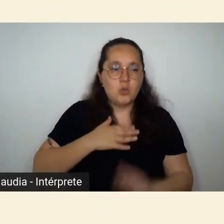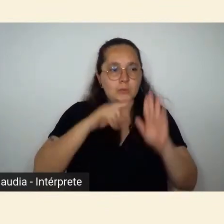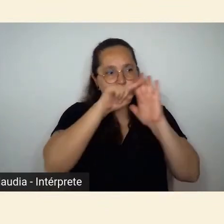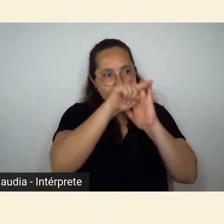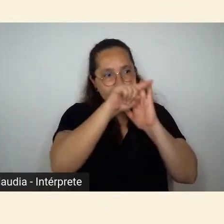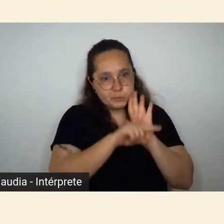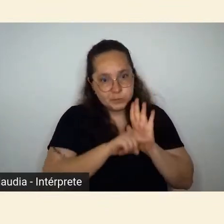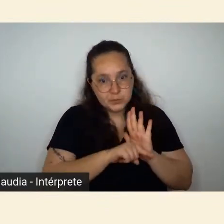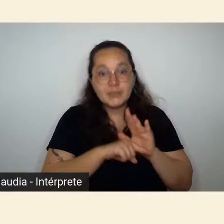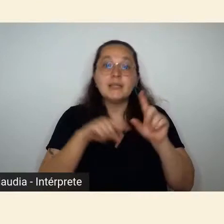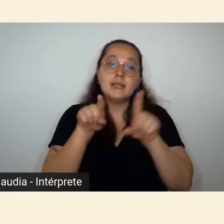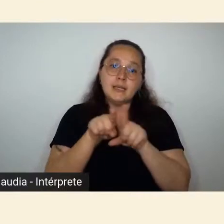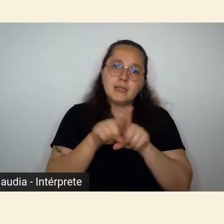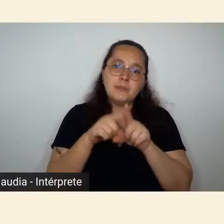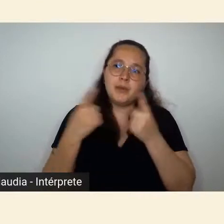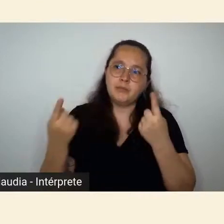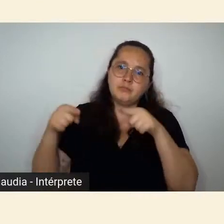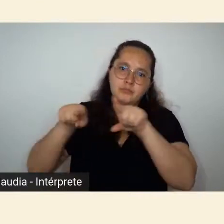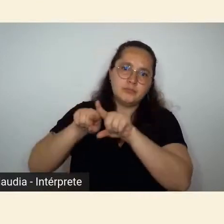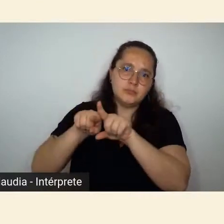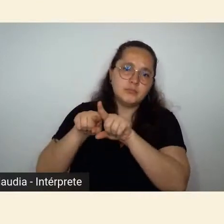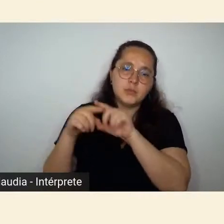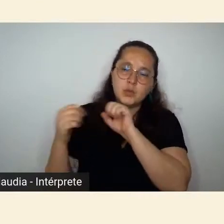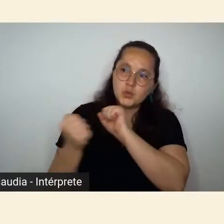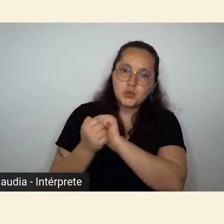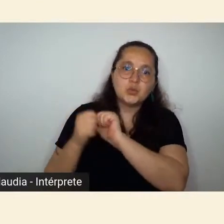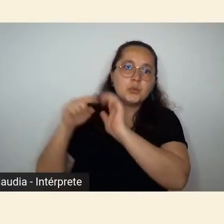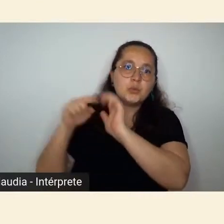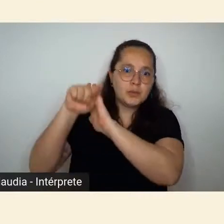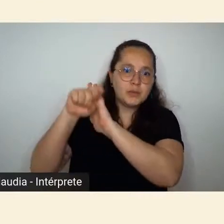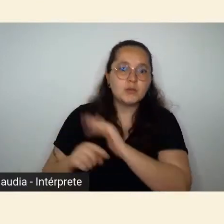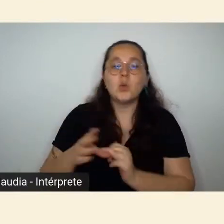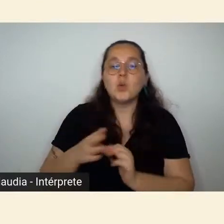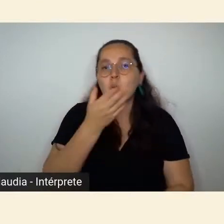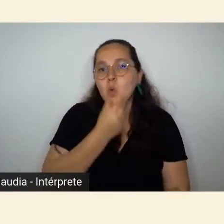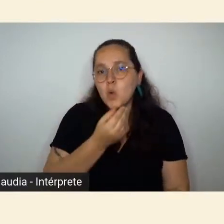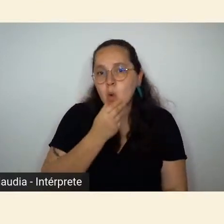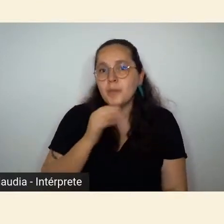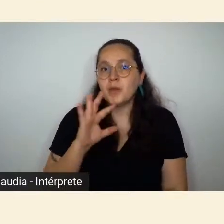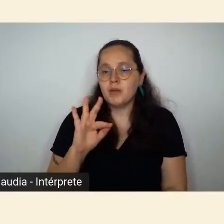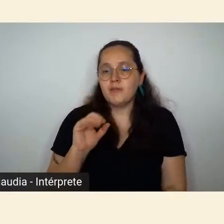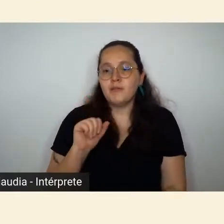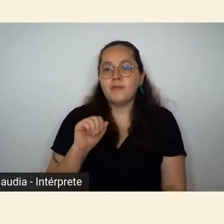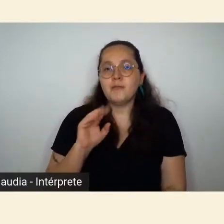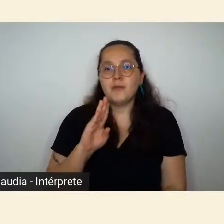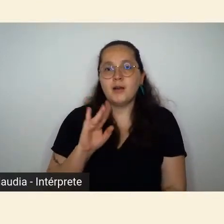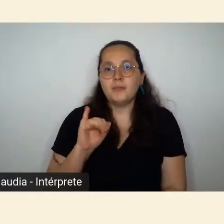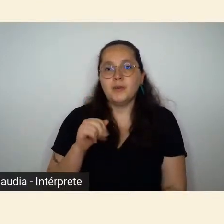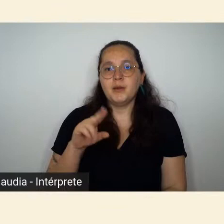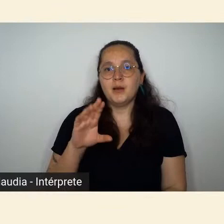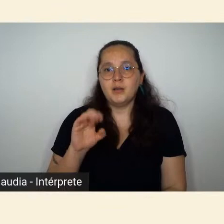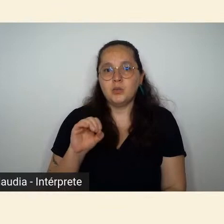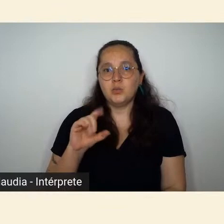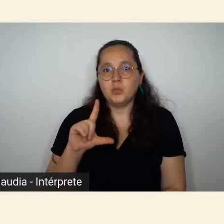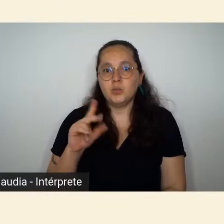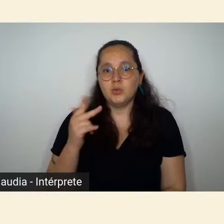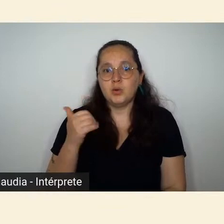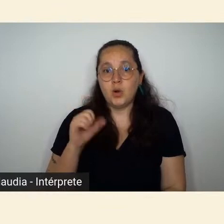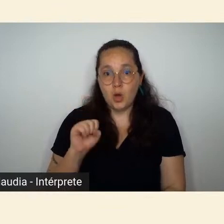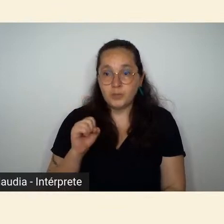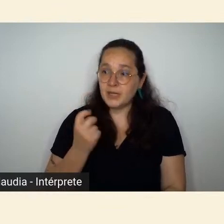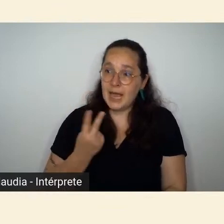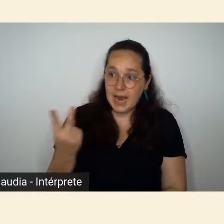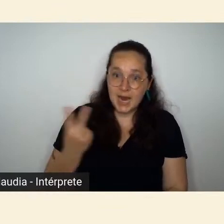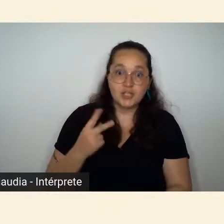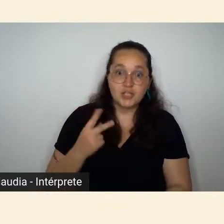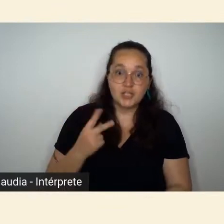companheiro de pesquisas, que é um pesquisador mineiro, Fabiano Lopes de Paula, com quem desenvolve alguns trabalhos